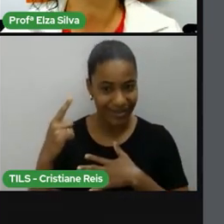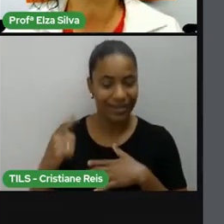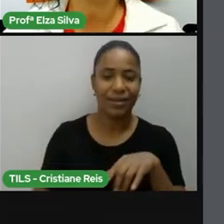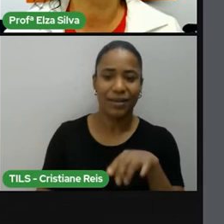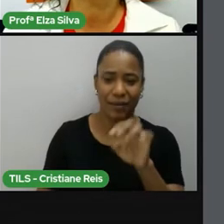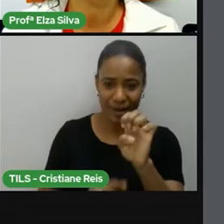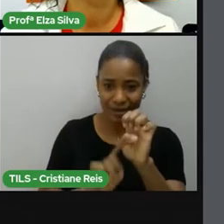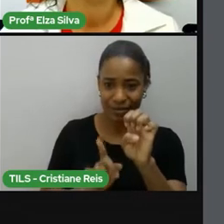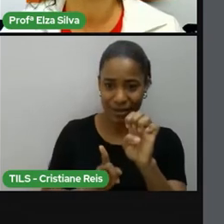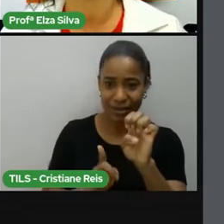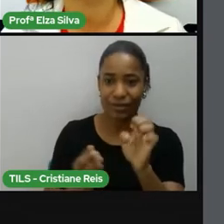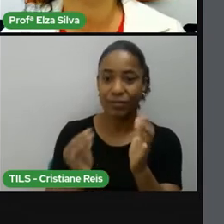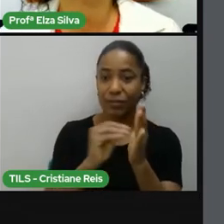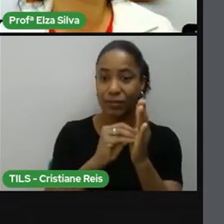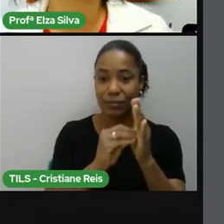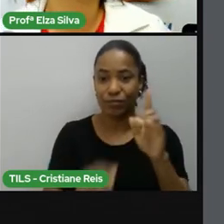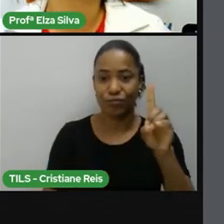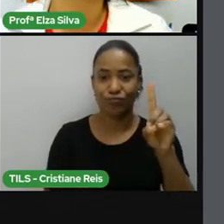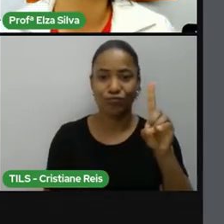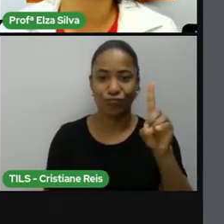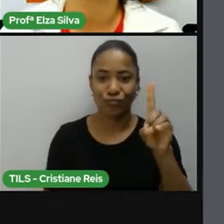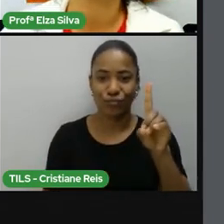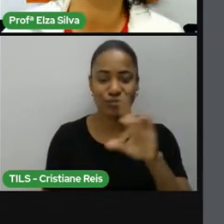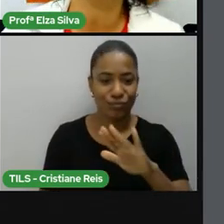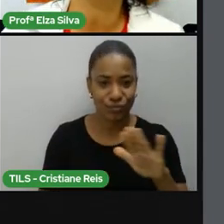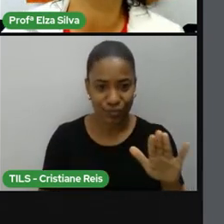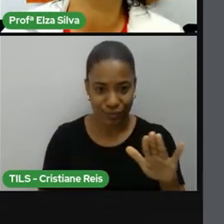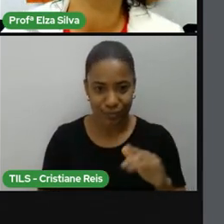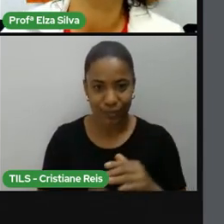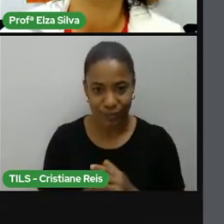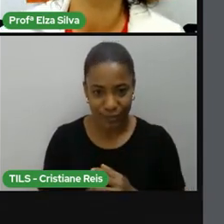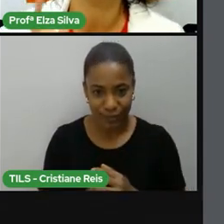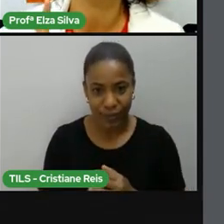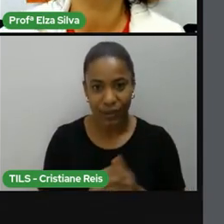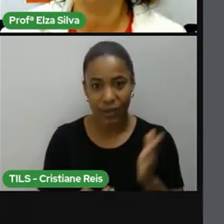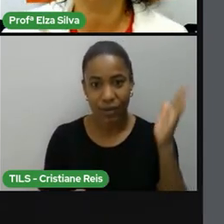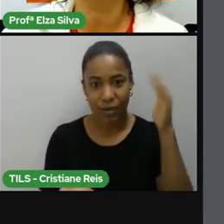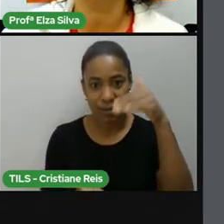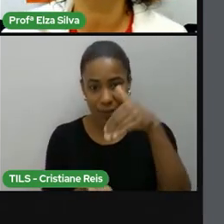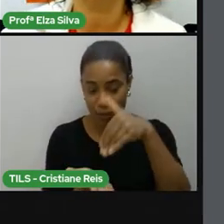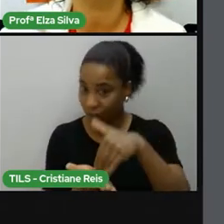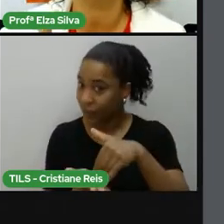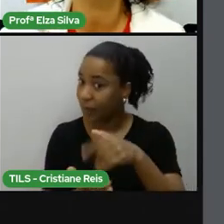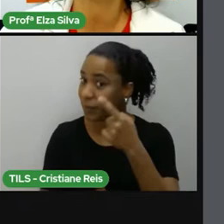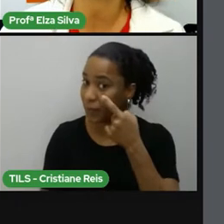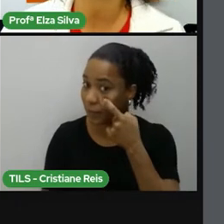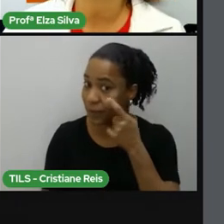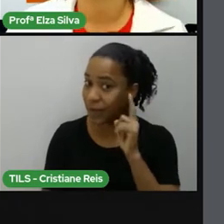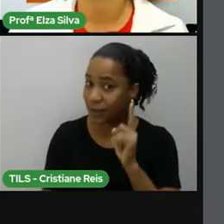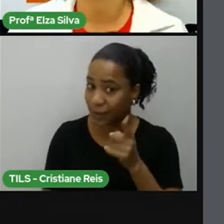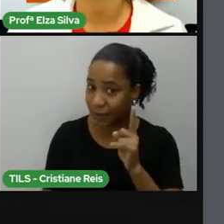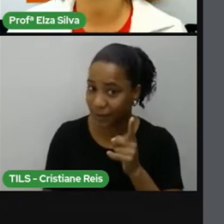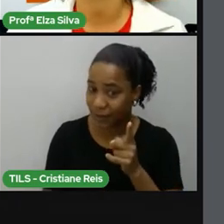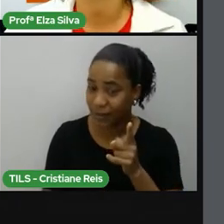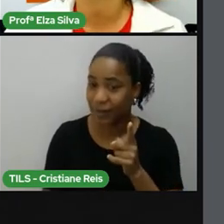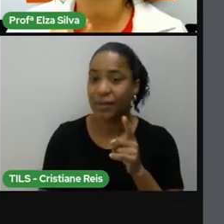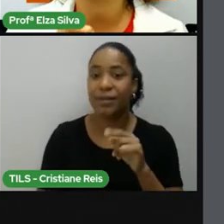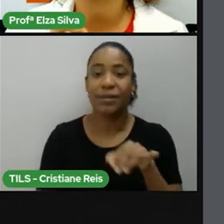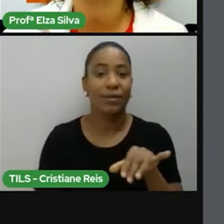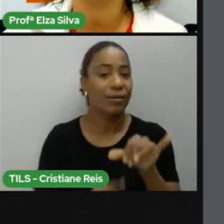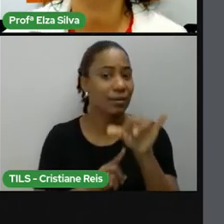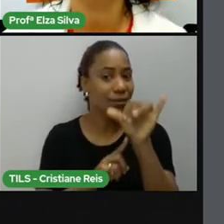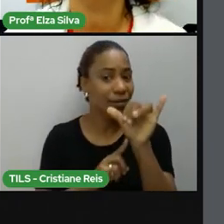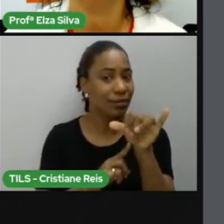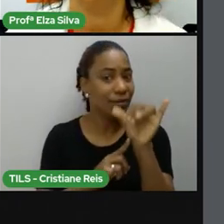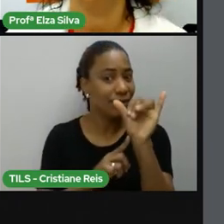E por fim, os verbos terminados em Y, mas se liga na dica, antes do Y, só tem que ter